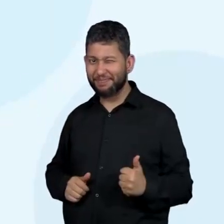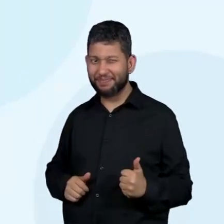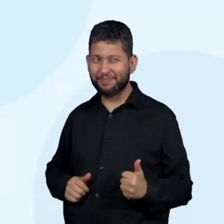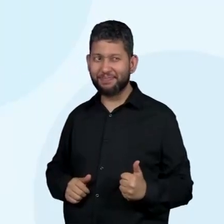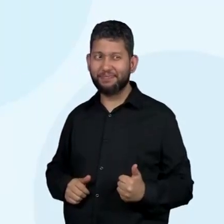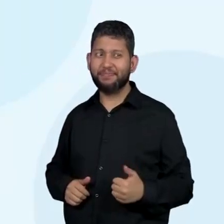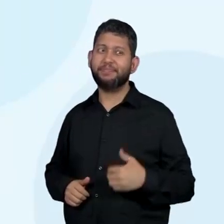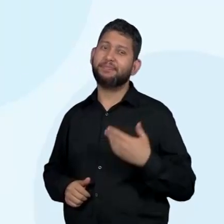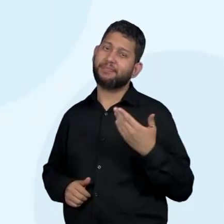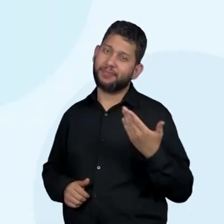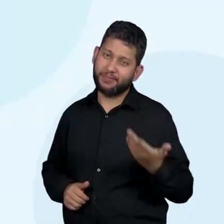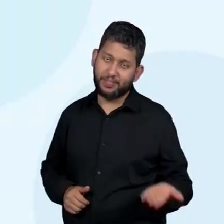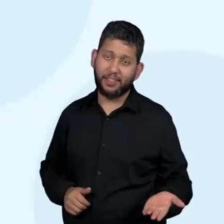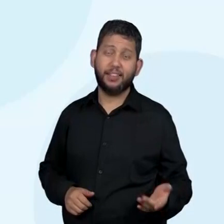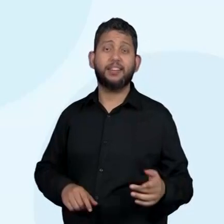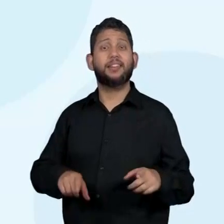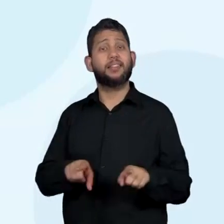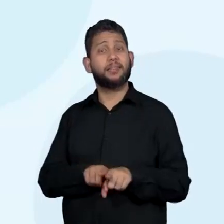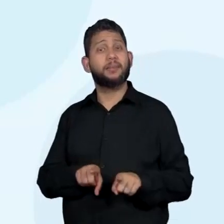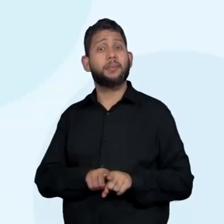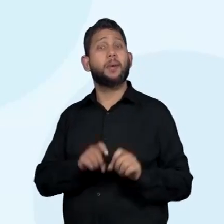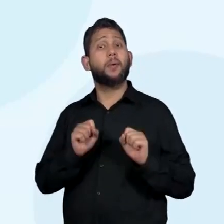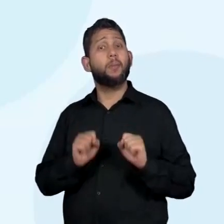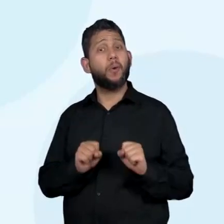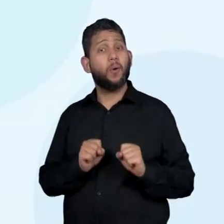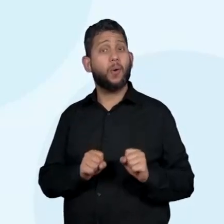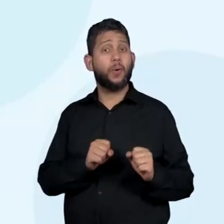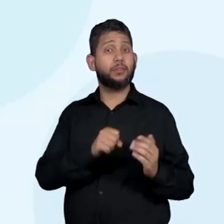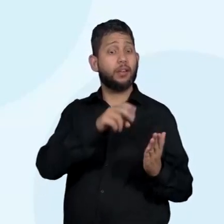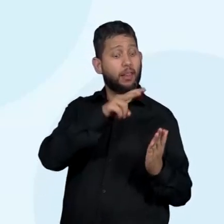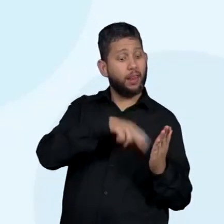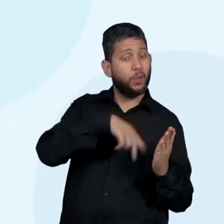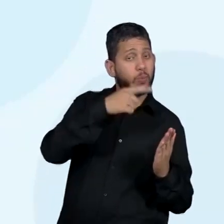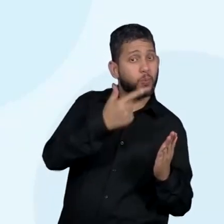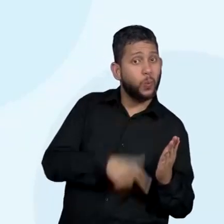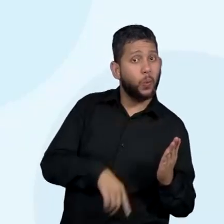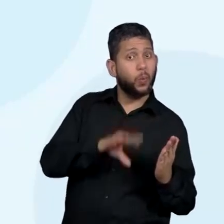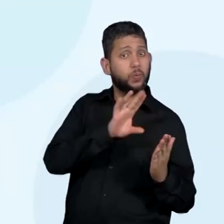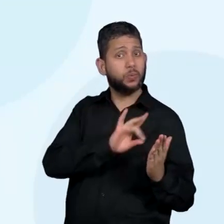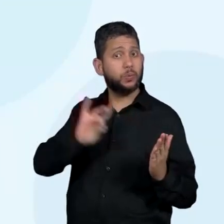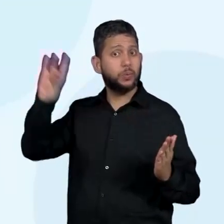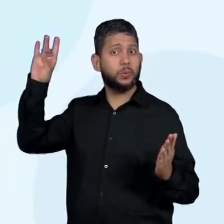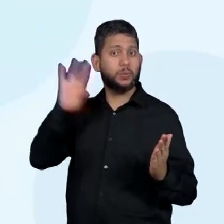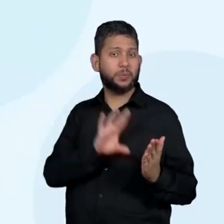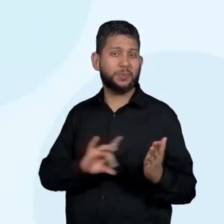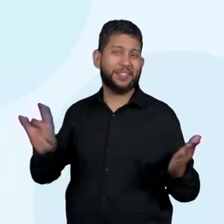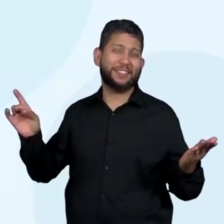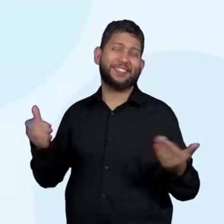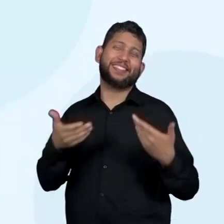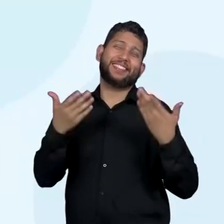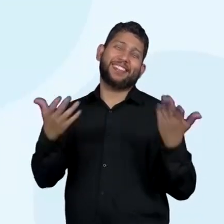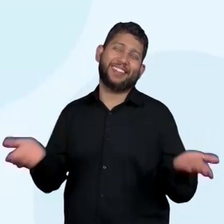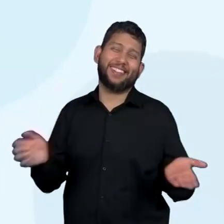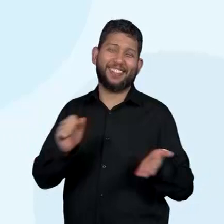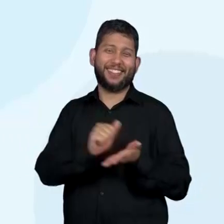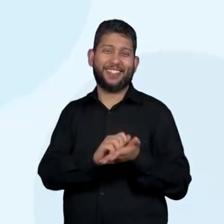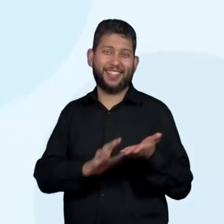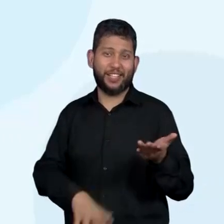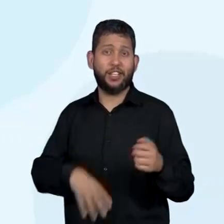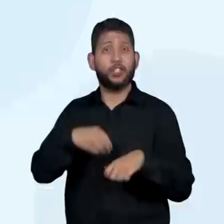Que vocês também preencherão consultando os textos de vocês. E como sugestão, eu deixei as